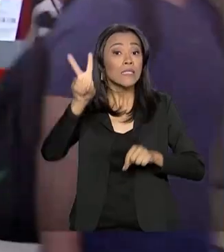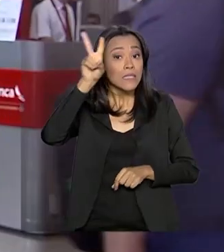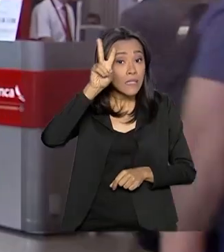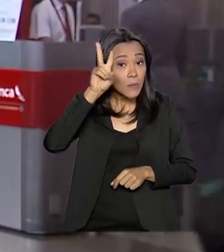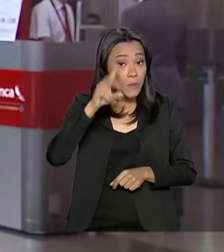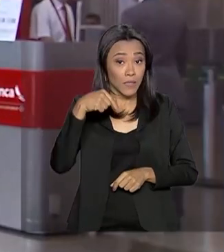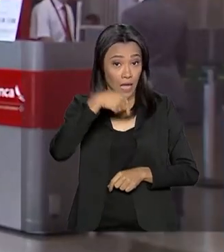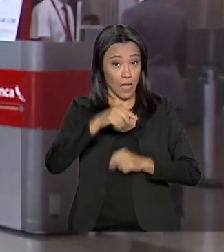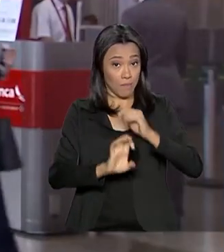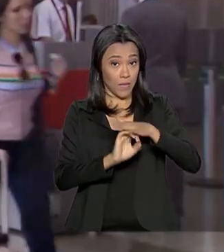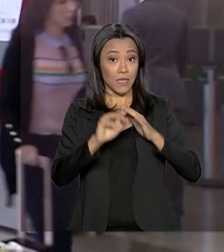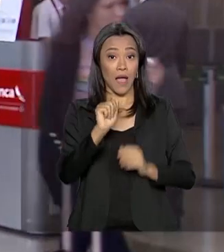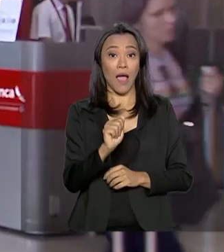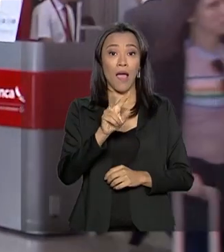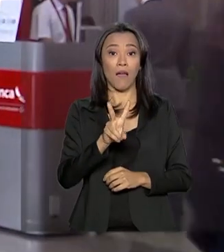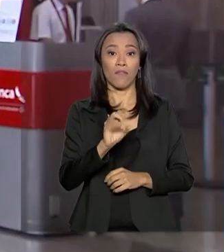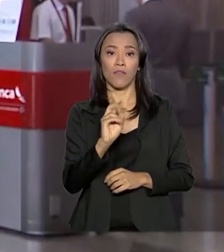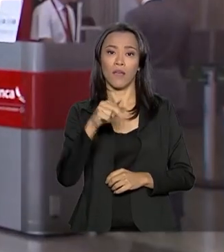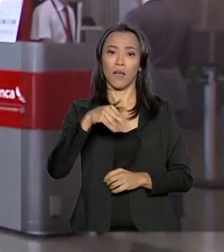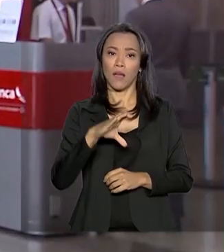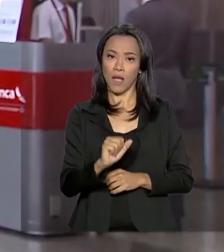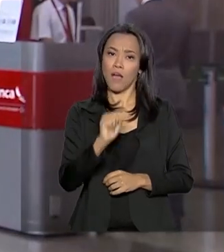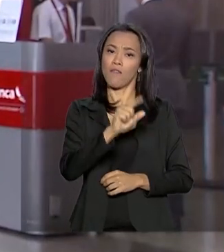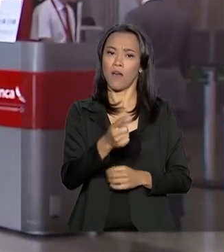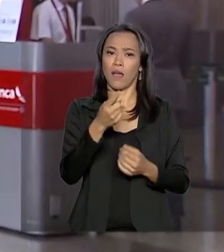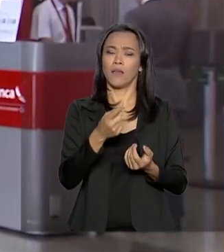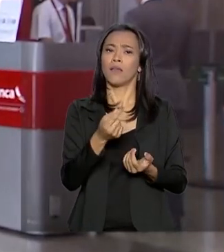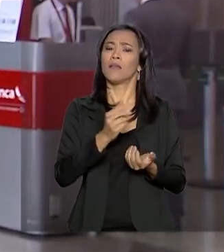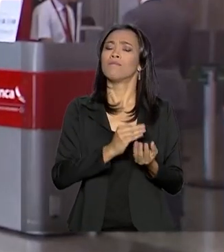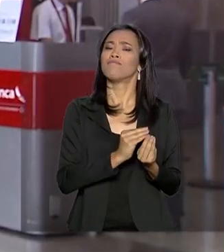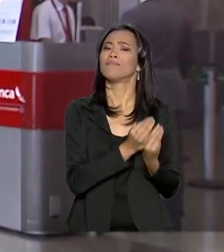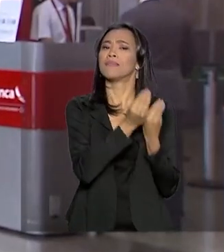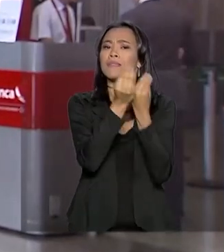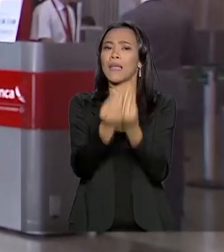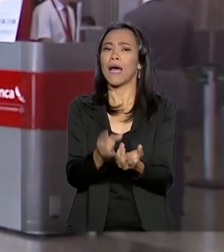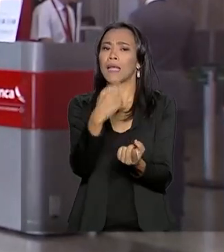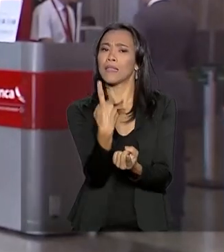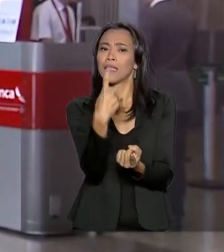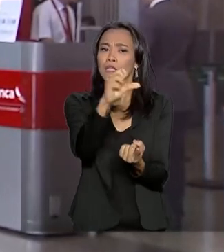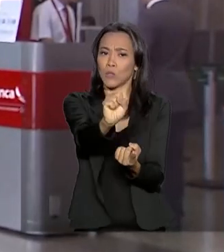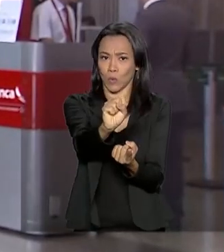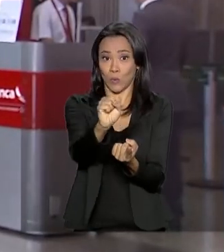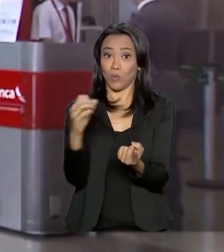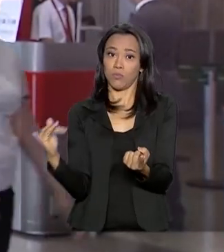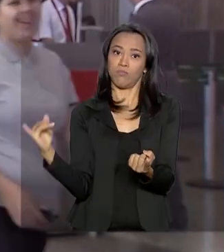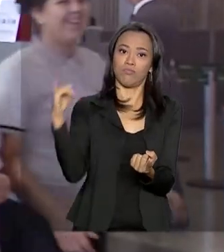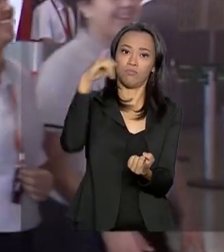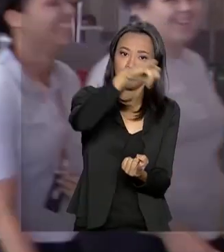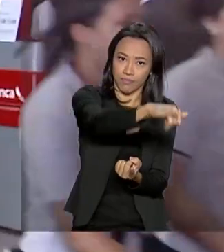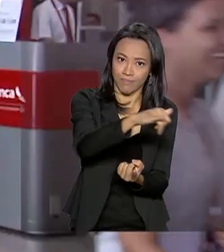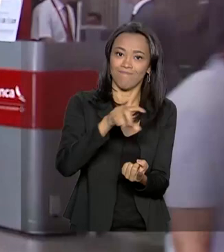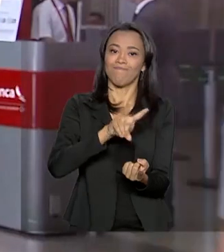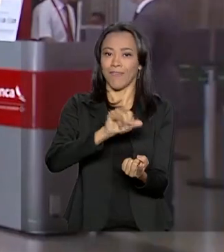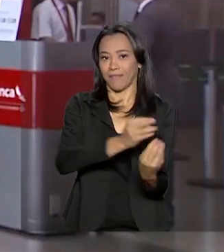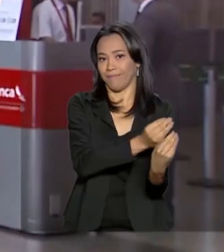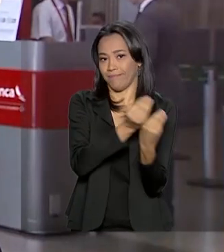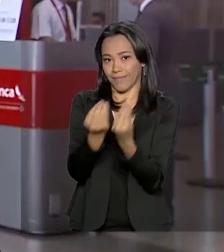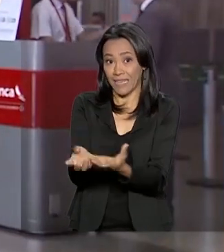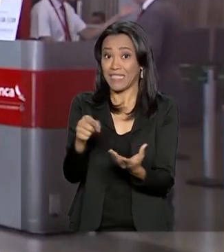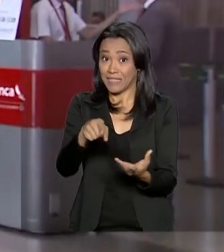Avianca passará a devolver paulatinamente 18 aeronaves. E essa situação tende, portanto, a se